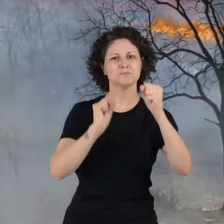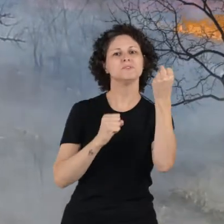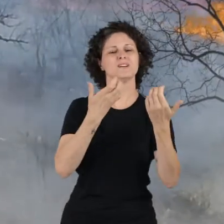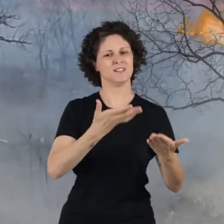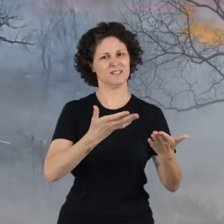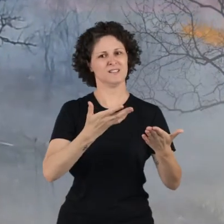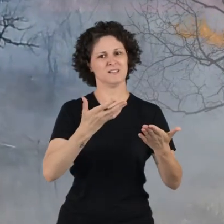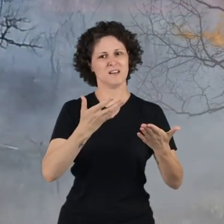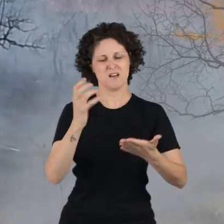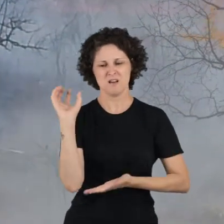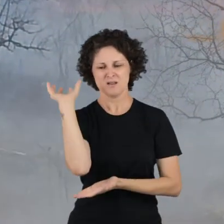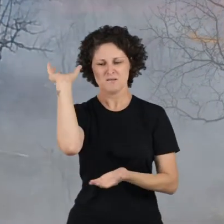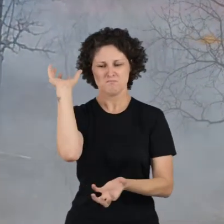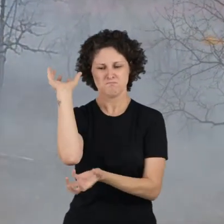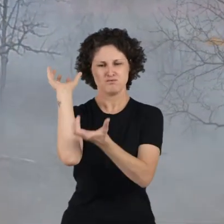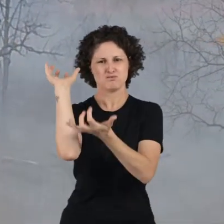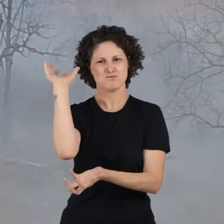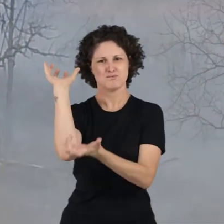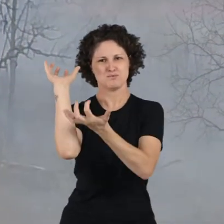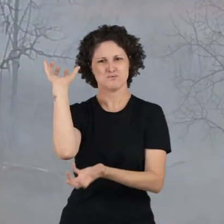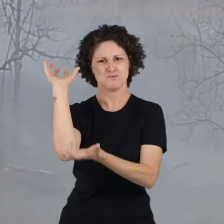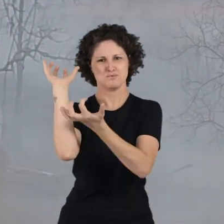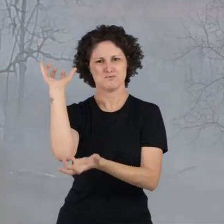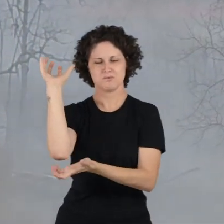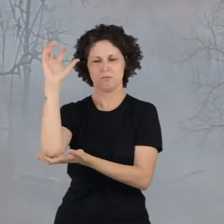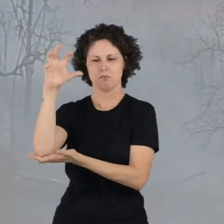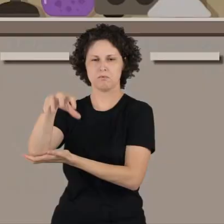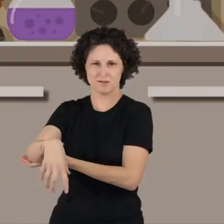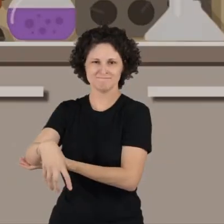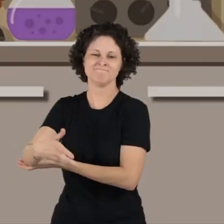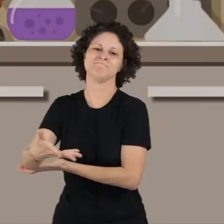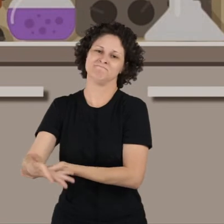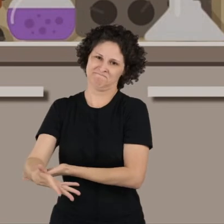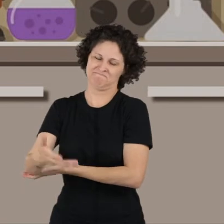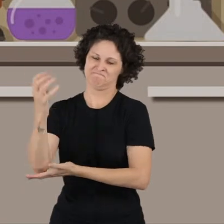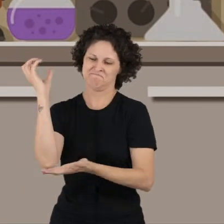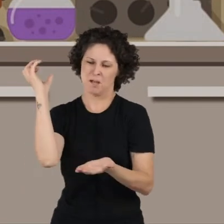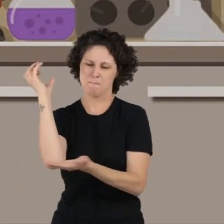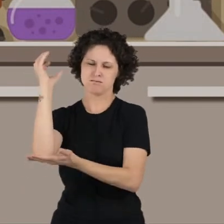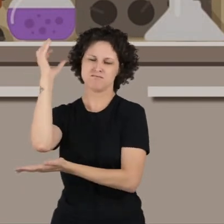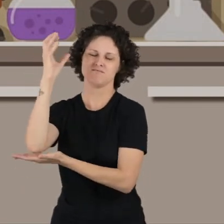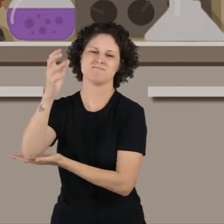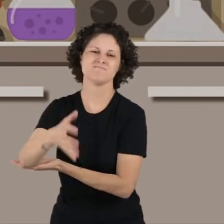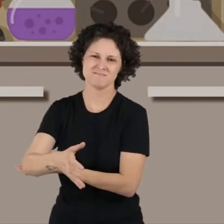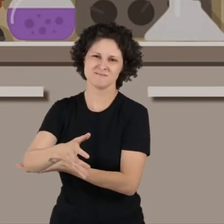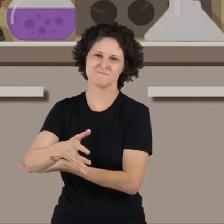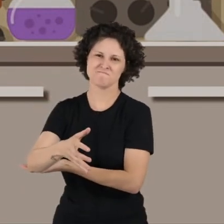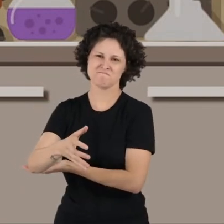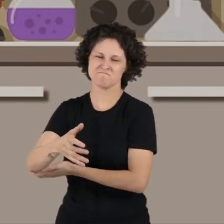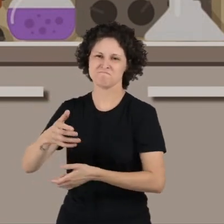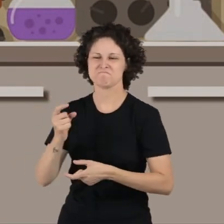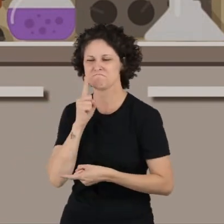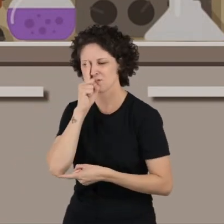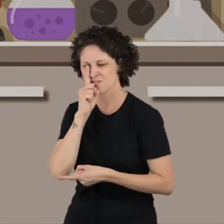e a queima da biomassa, que são os troncos e as folhagens cortados. O desmatamento, principalmente na Amazônia,